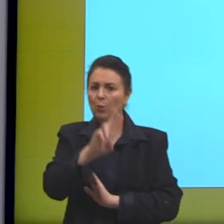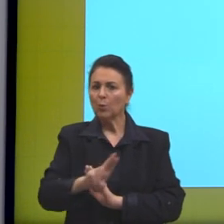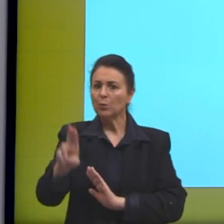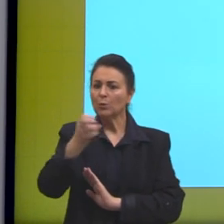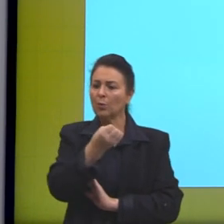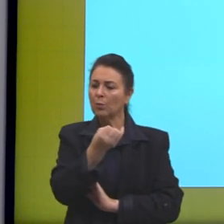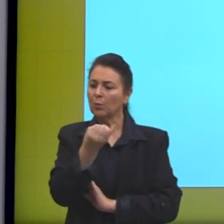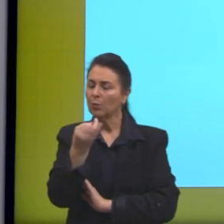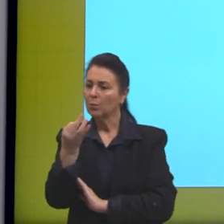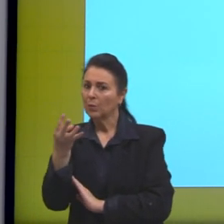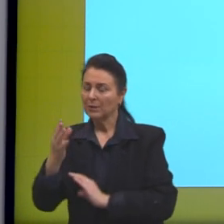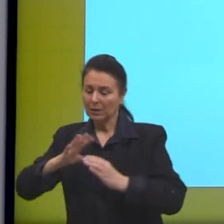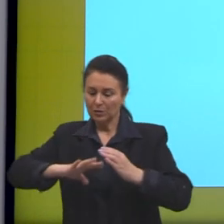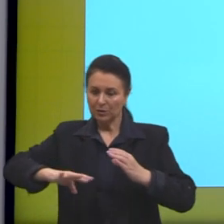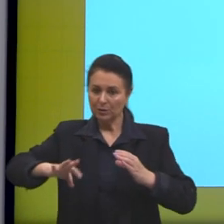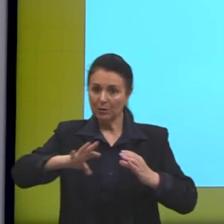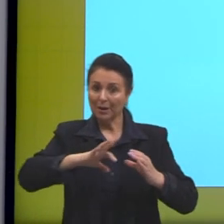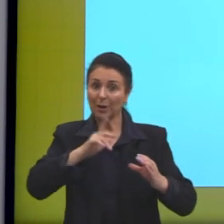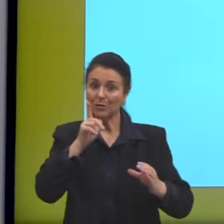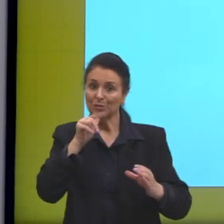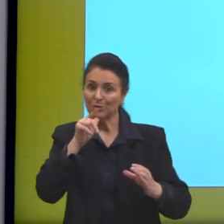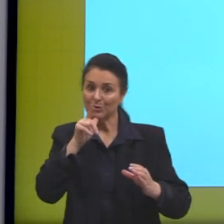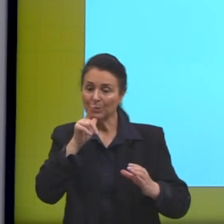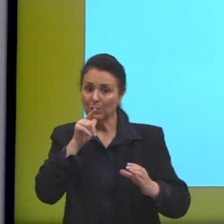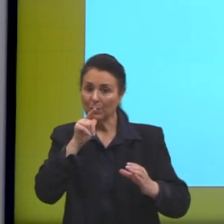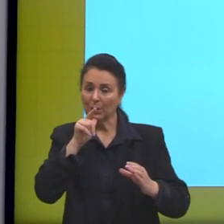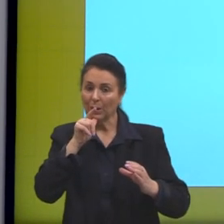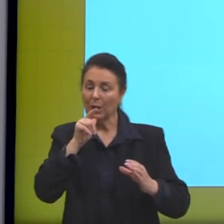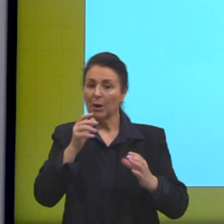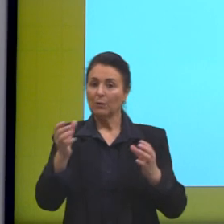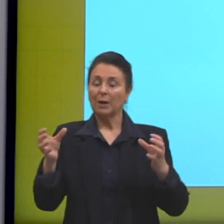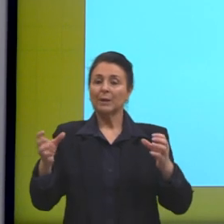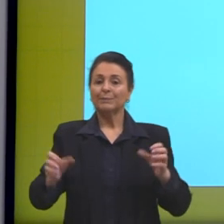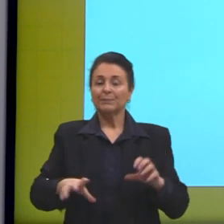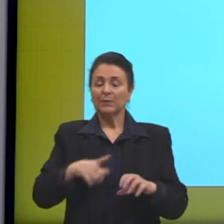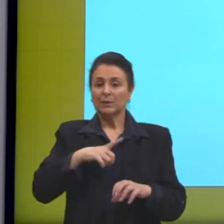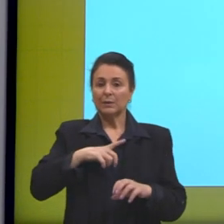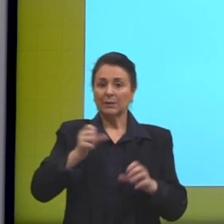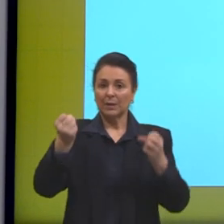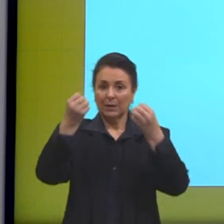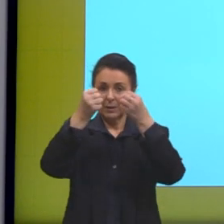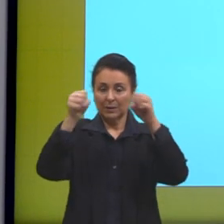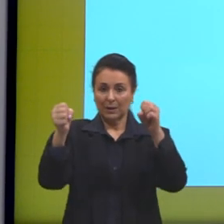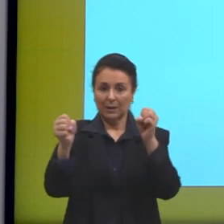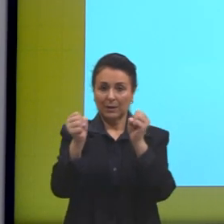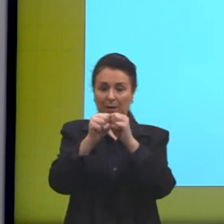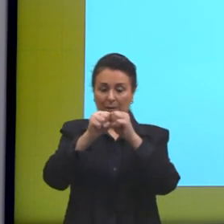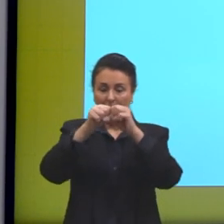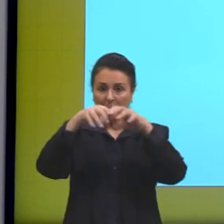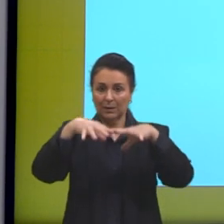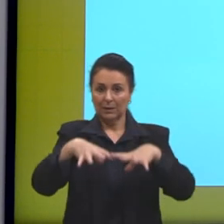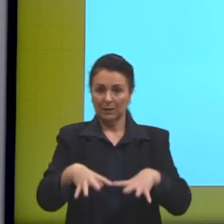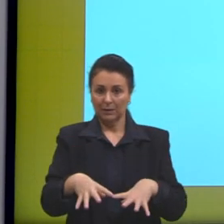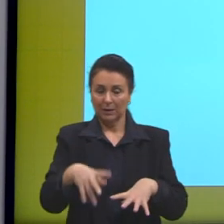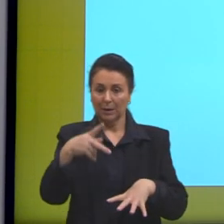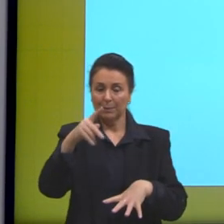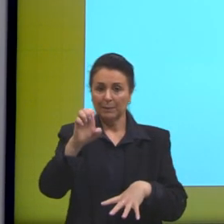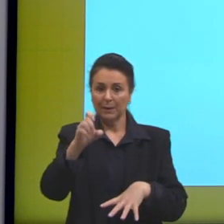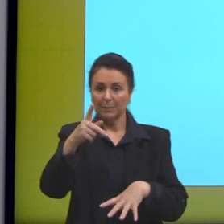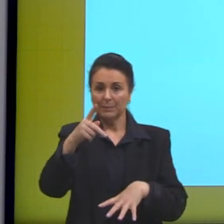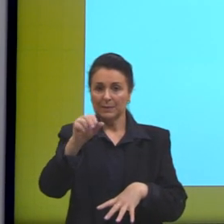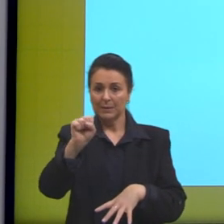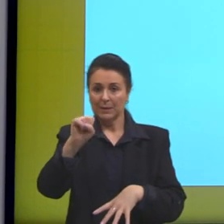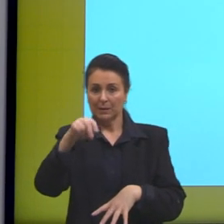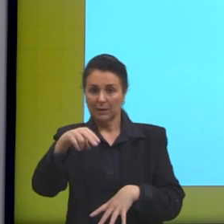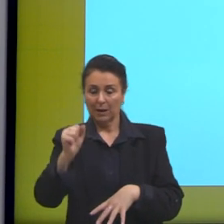de solução aquosa da enzima digestiva pepsina em cinco tubos de ensaio.